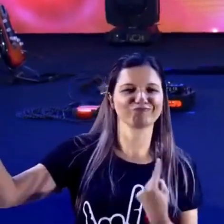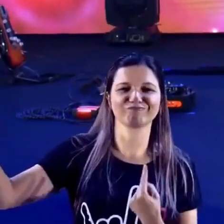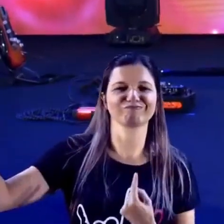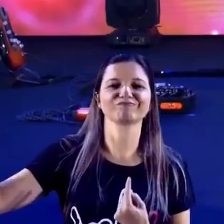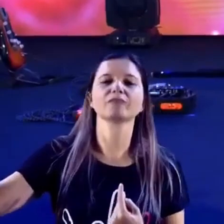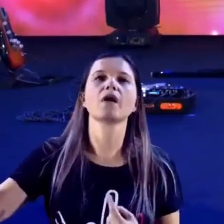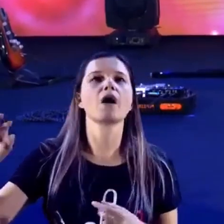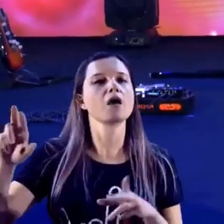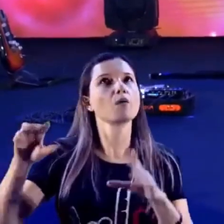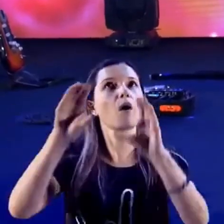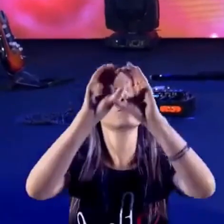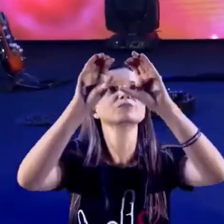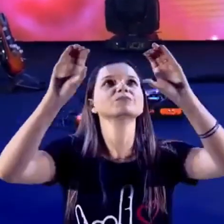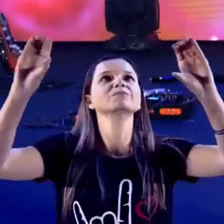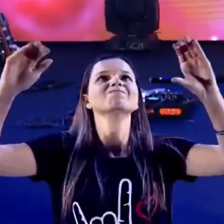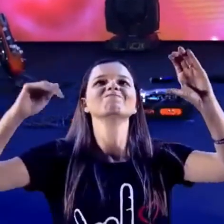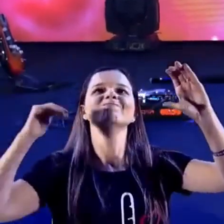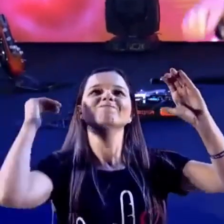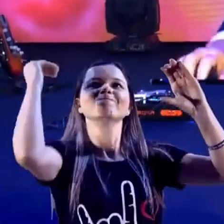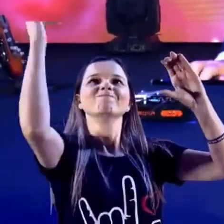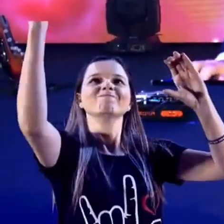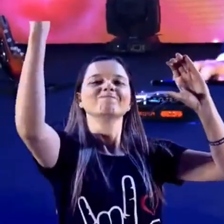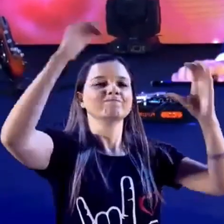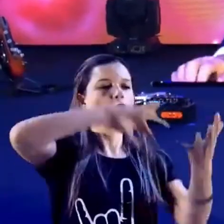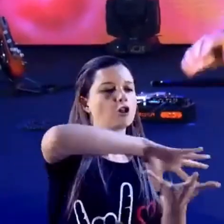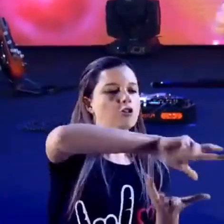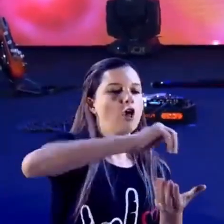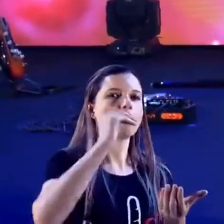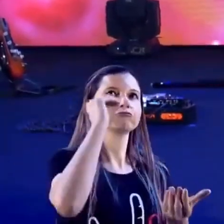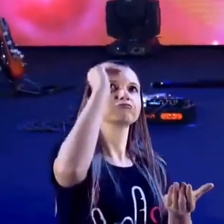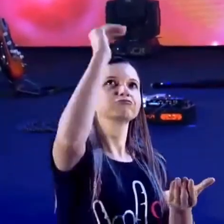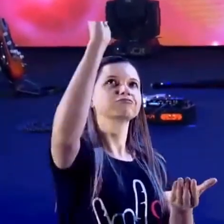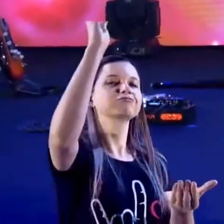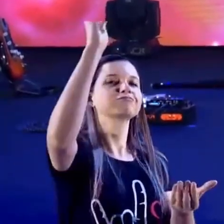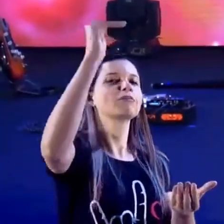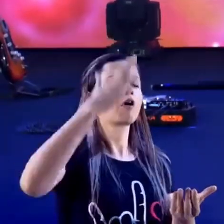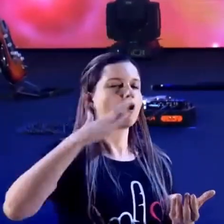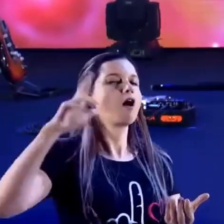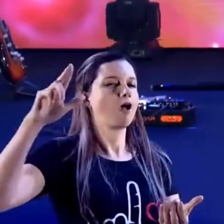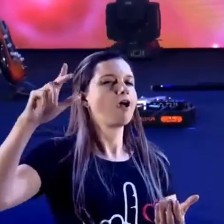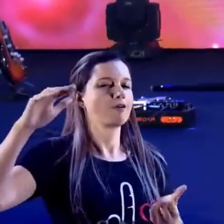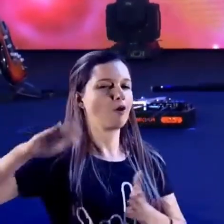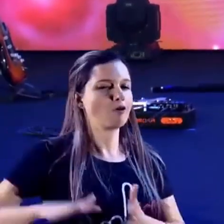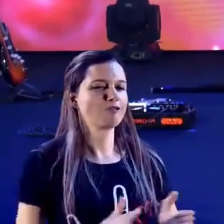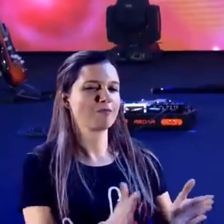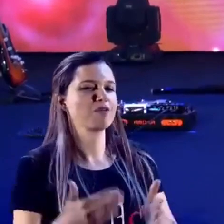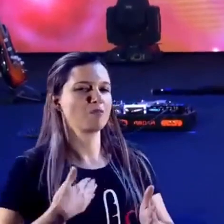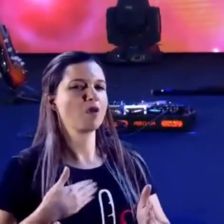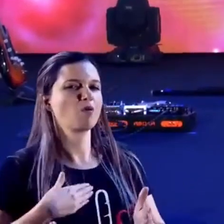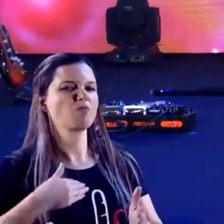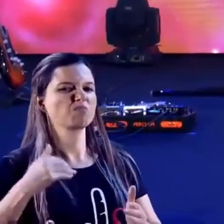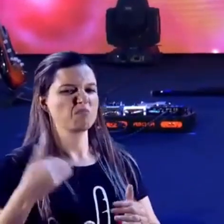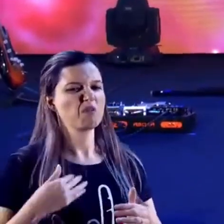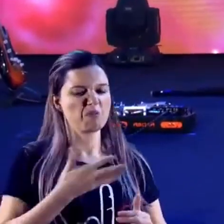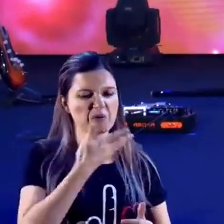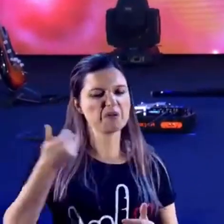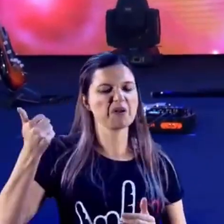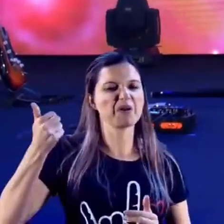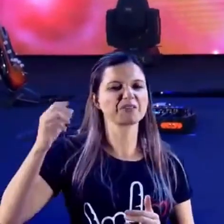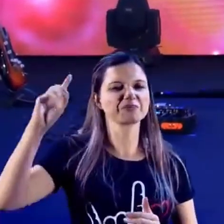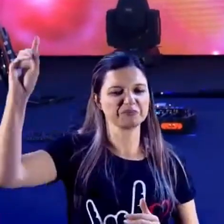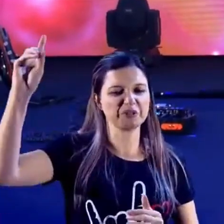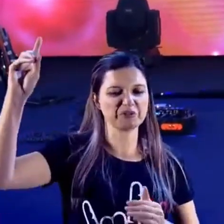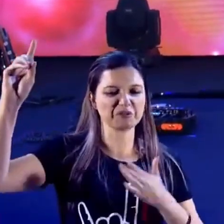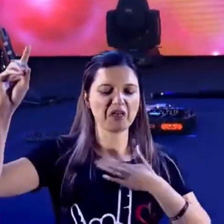como os céus, são mais altos do que a terra. Também os meus caminhos são mais altos que os seus